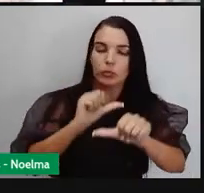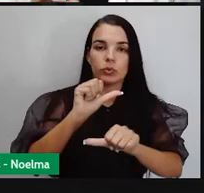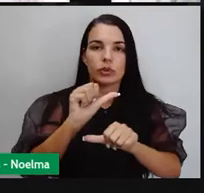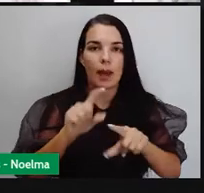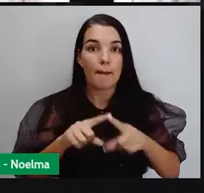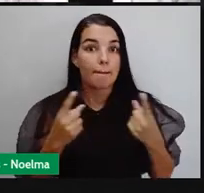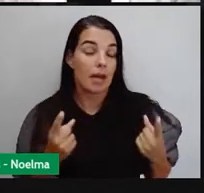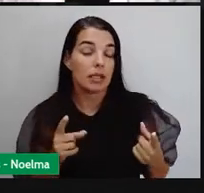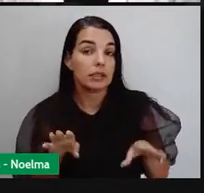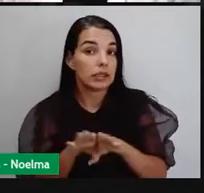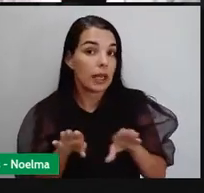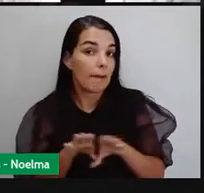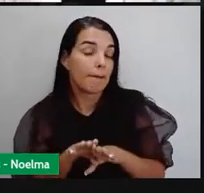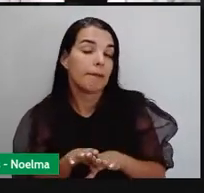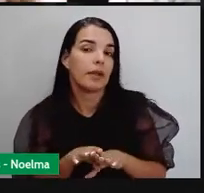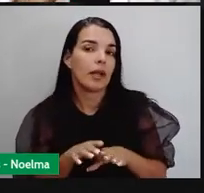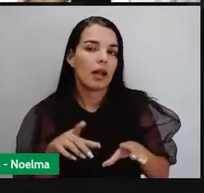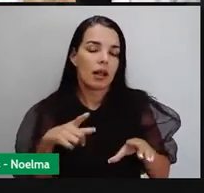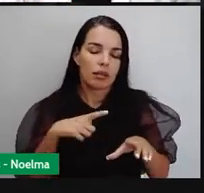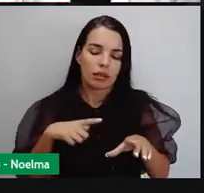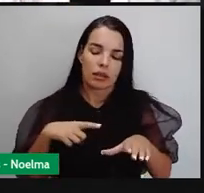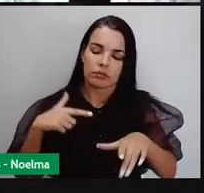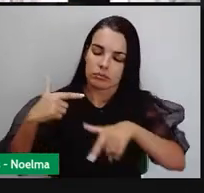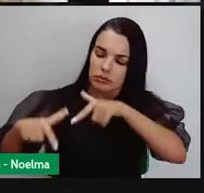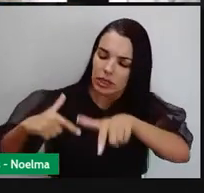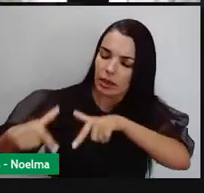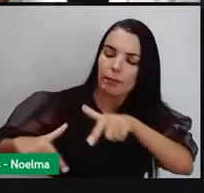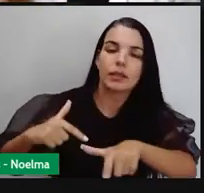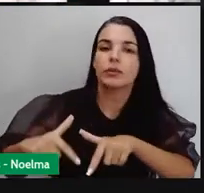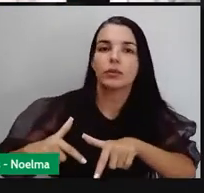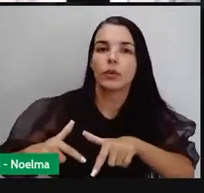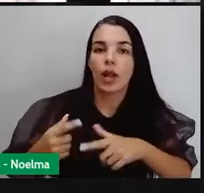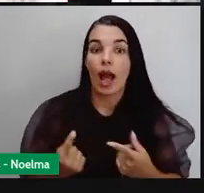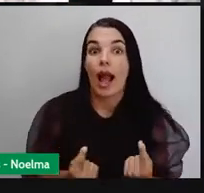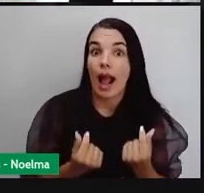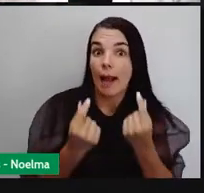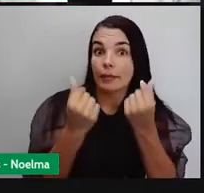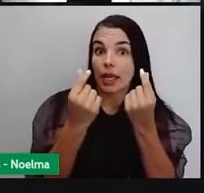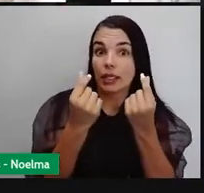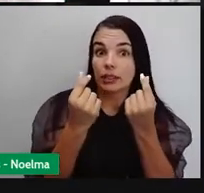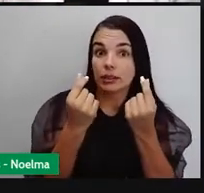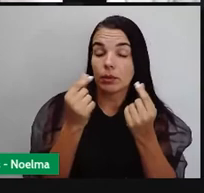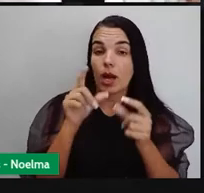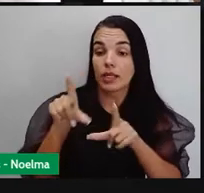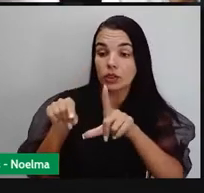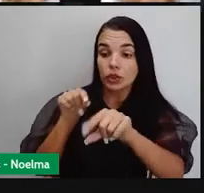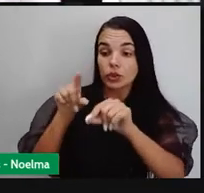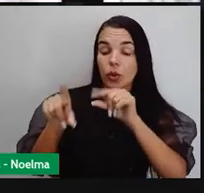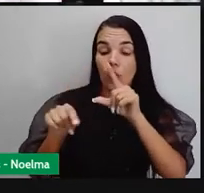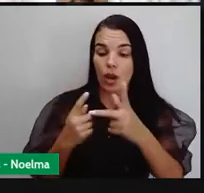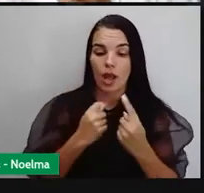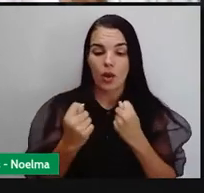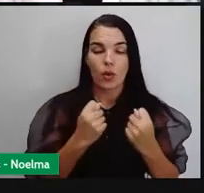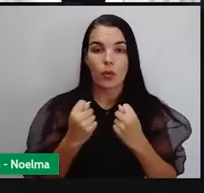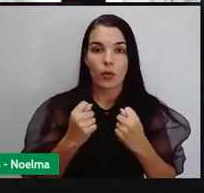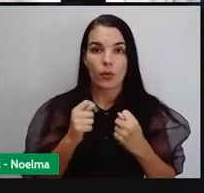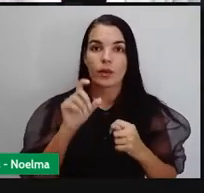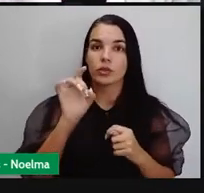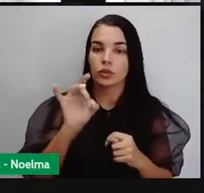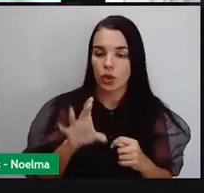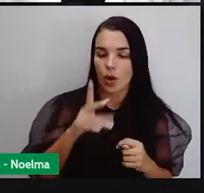em alguma medida pelos trabalhadores. Capitalismo, as decisões econômicas são tomadas por entes